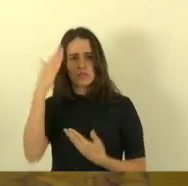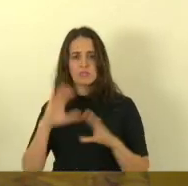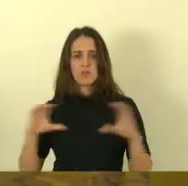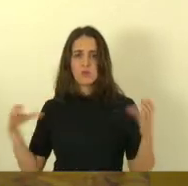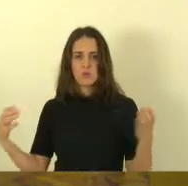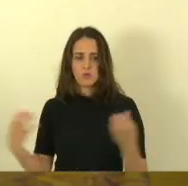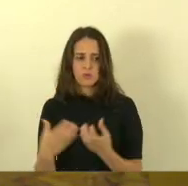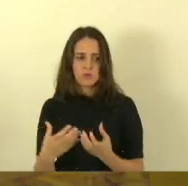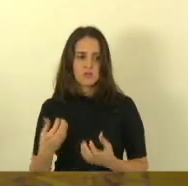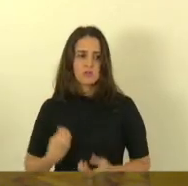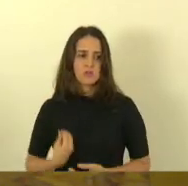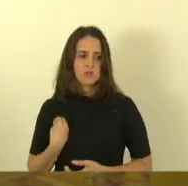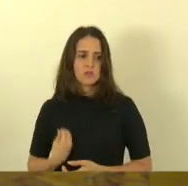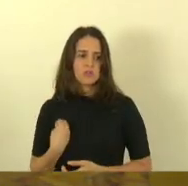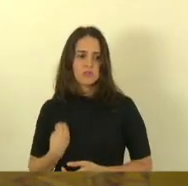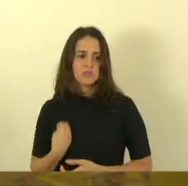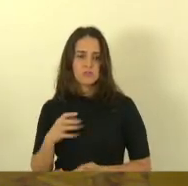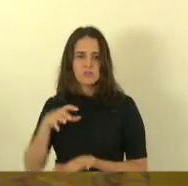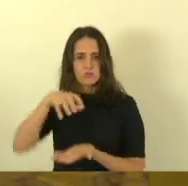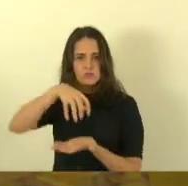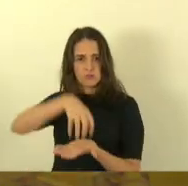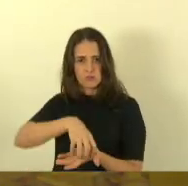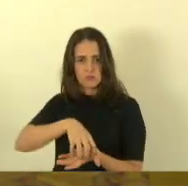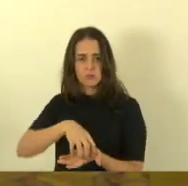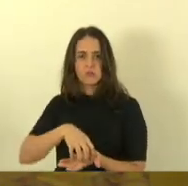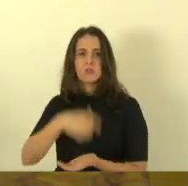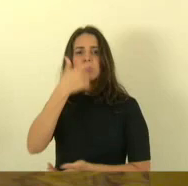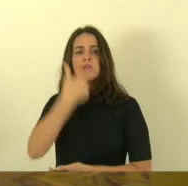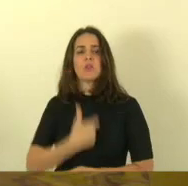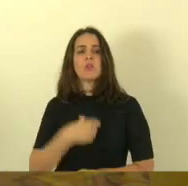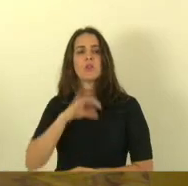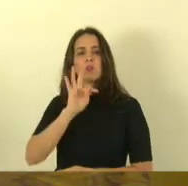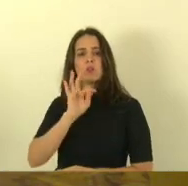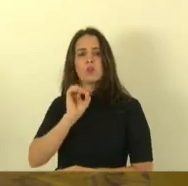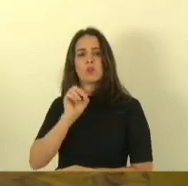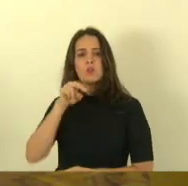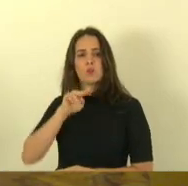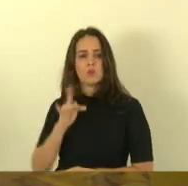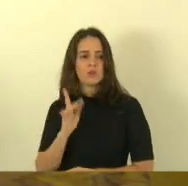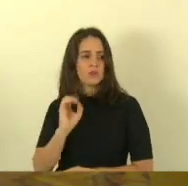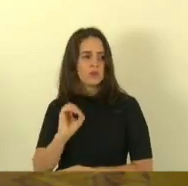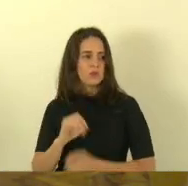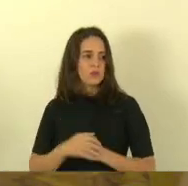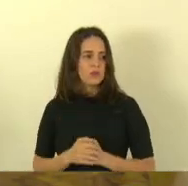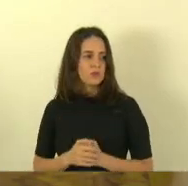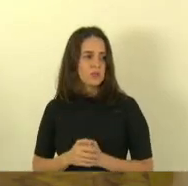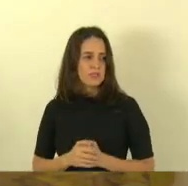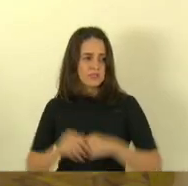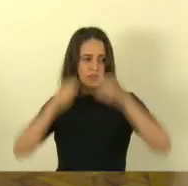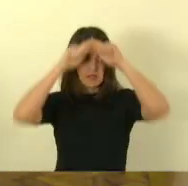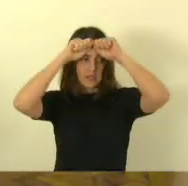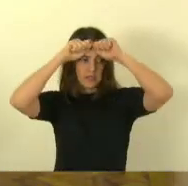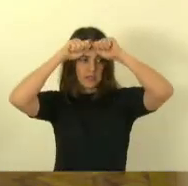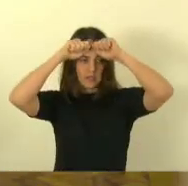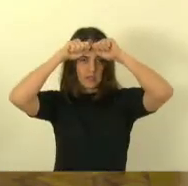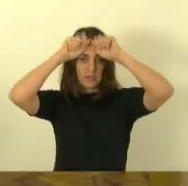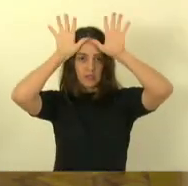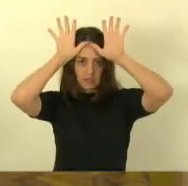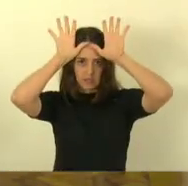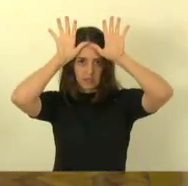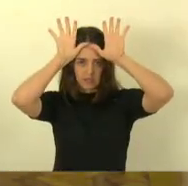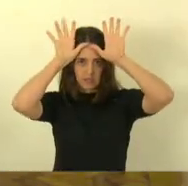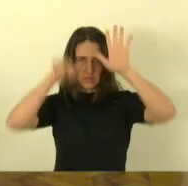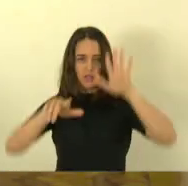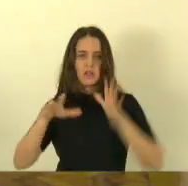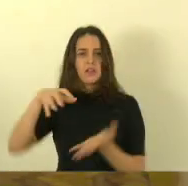de Comboios e Corro do Ouro sou Toninho cacique de uma terra indígena com 380 famílias mas